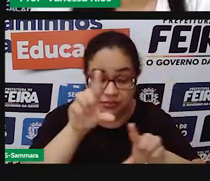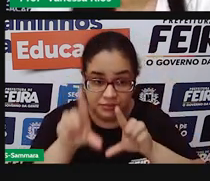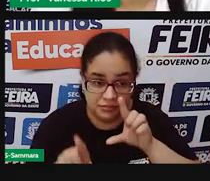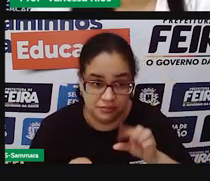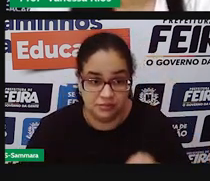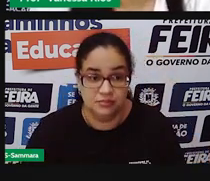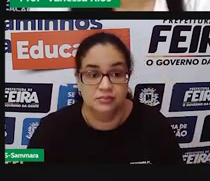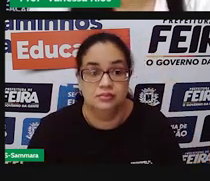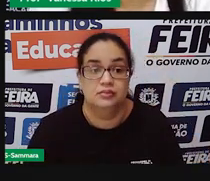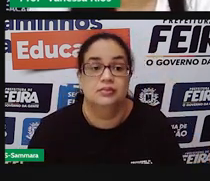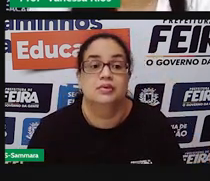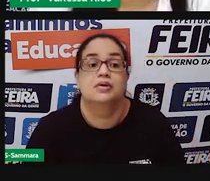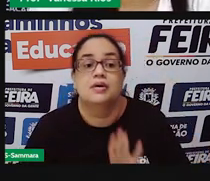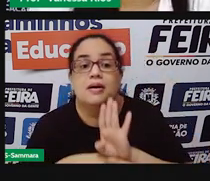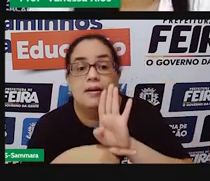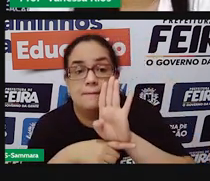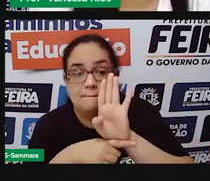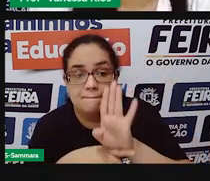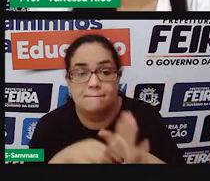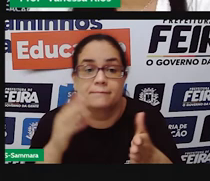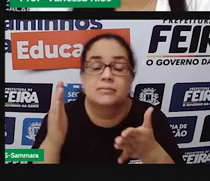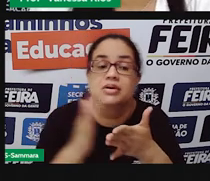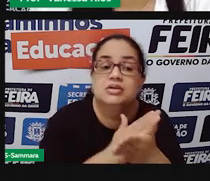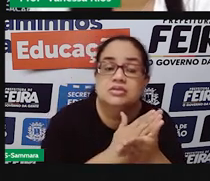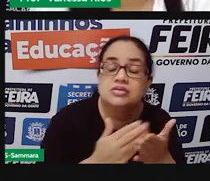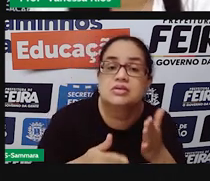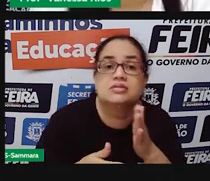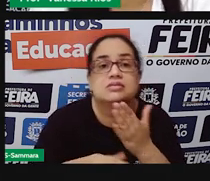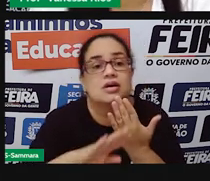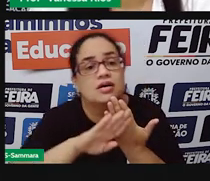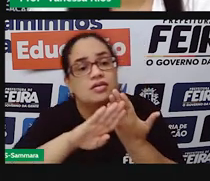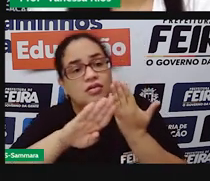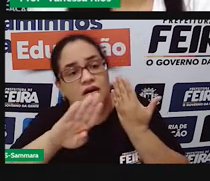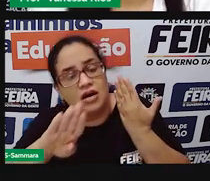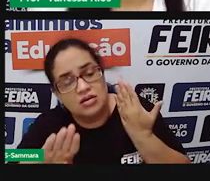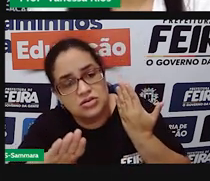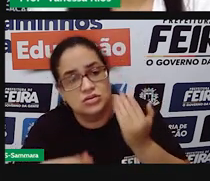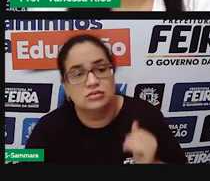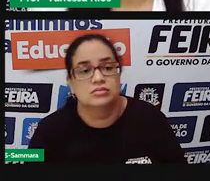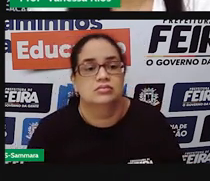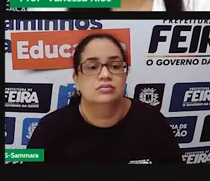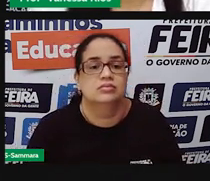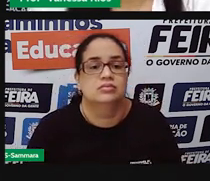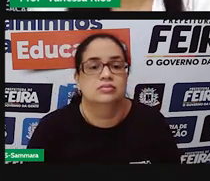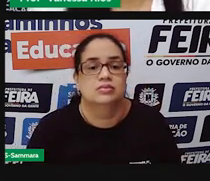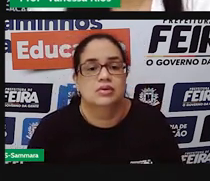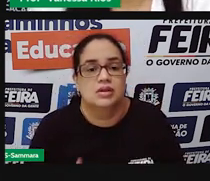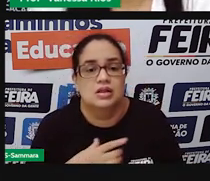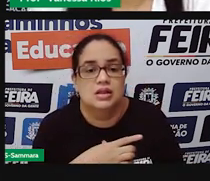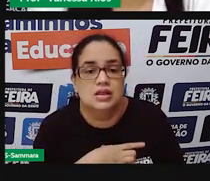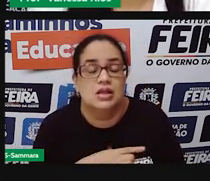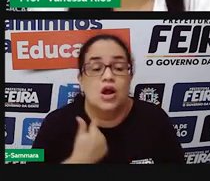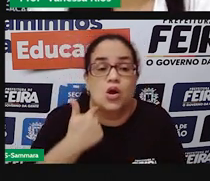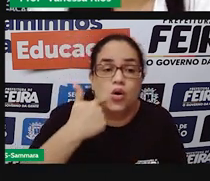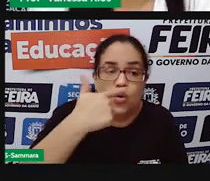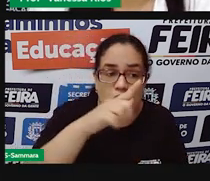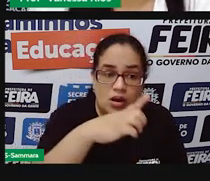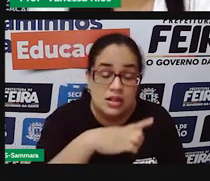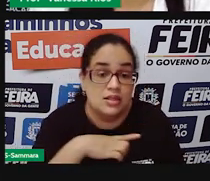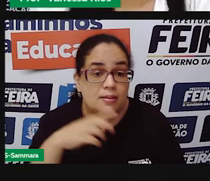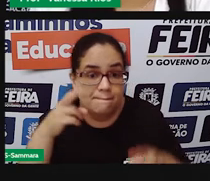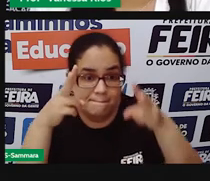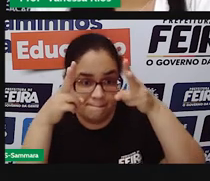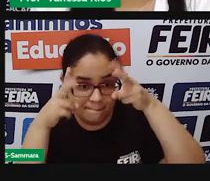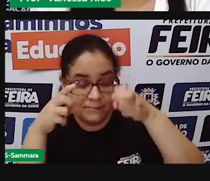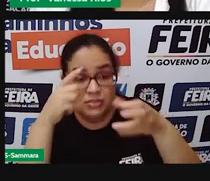mas algumas vezes se afastam vão para outras funções e aí vão chegando aí os outros que também receberam